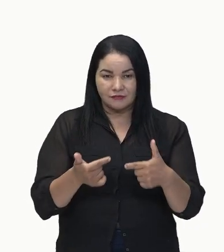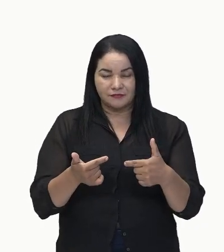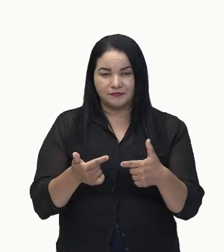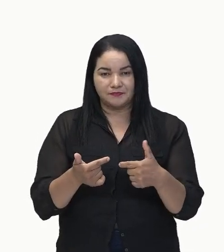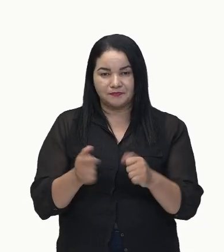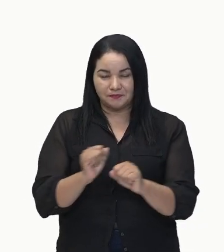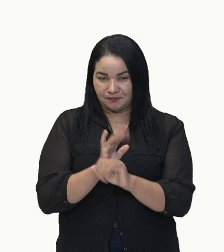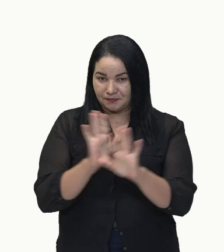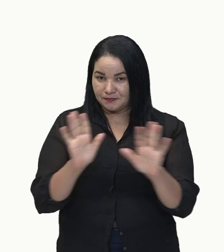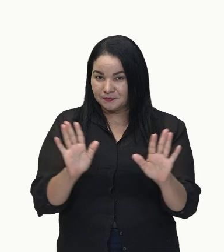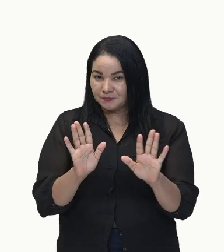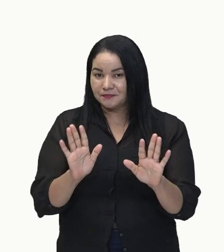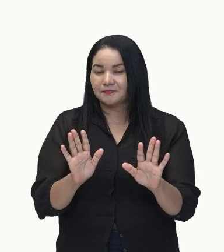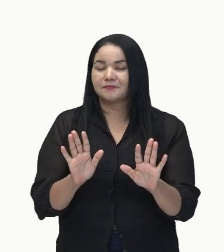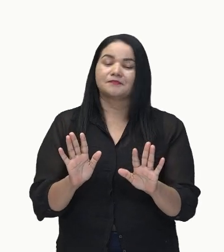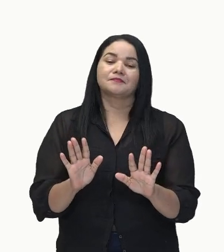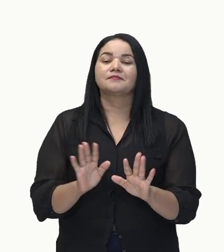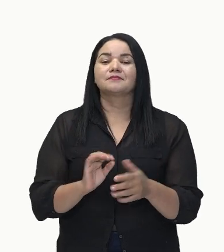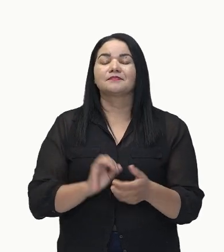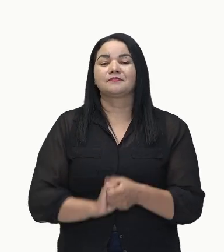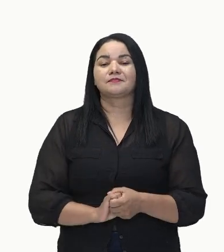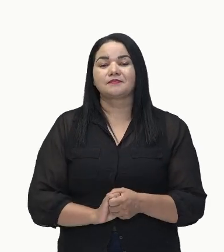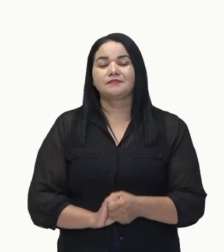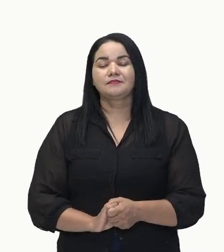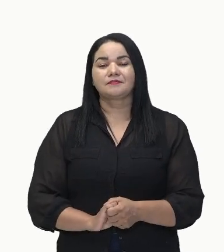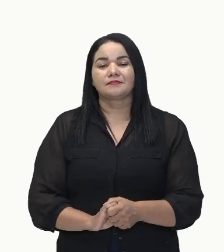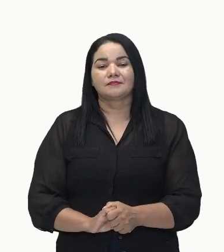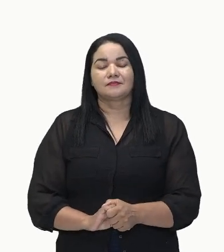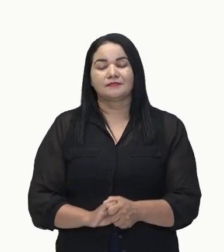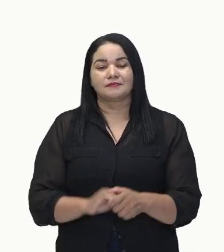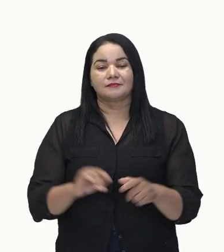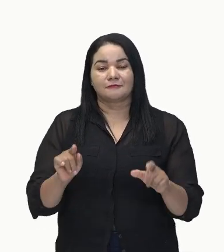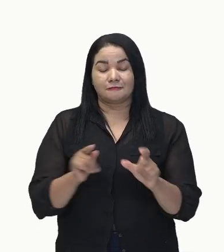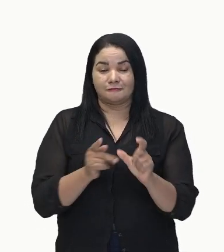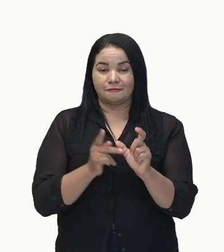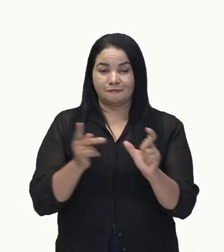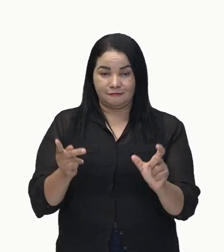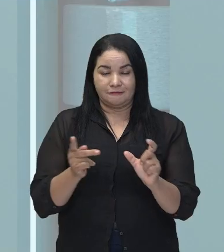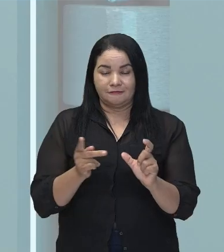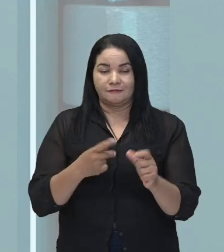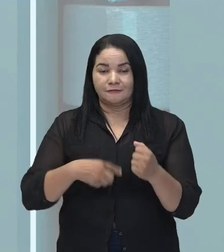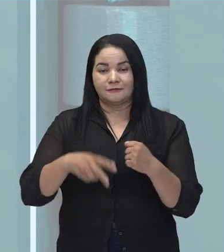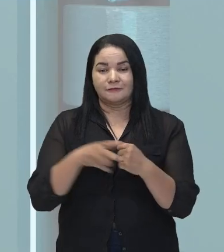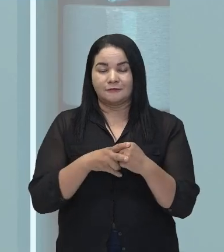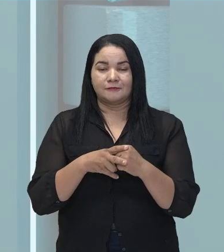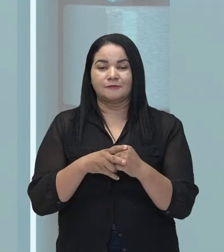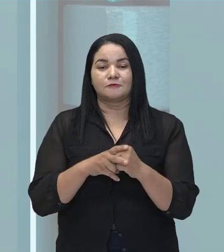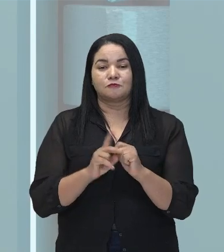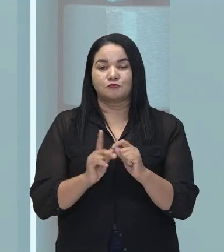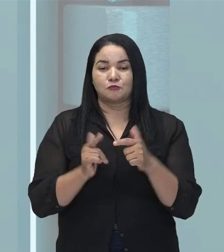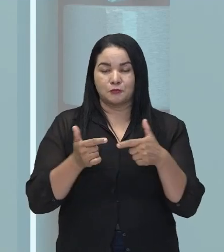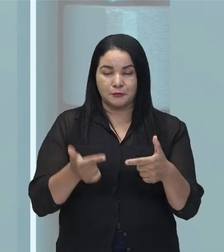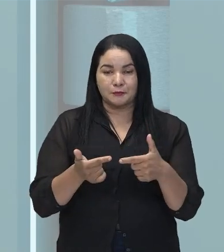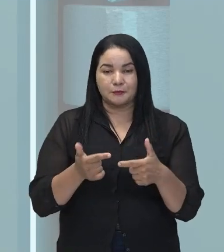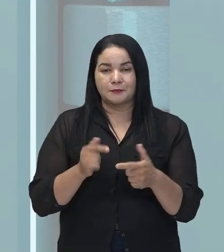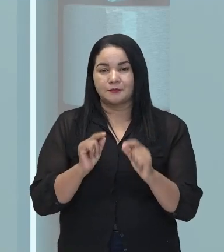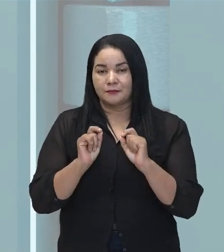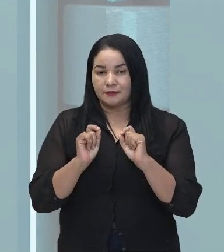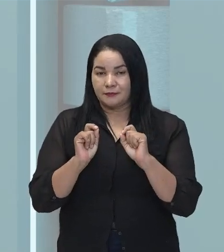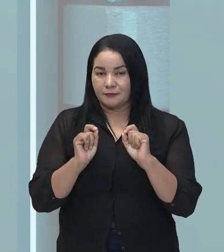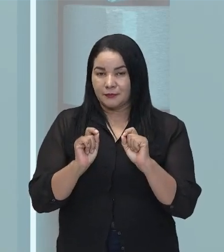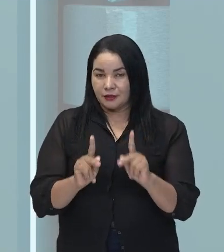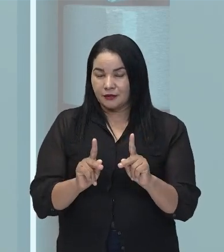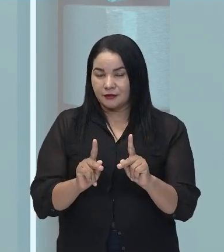claro? Verbo de ação. Então, o predicado vai ter um verbo de ação, um verbo significativo, ok?